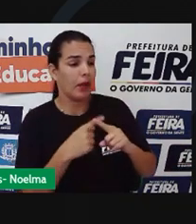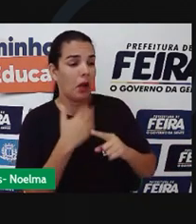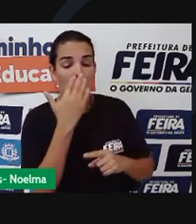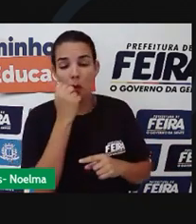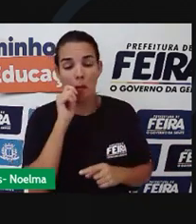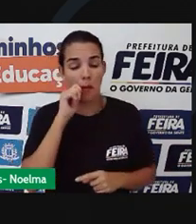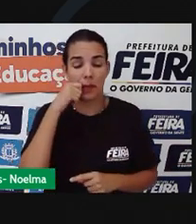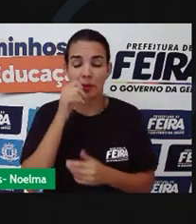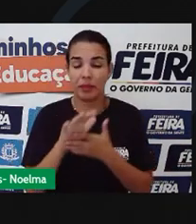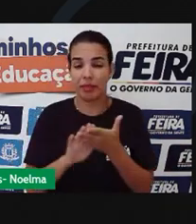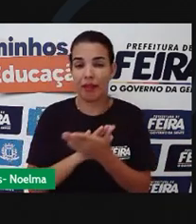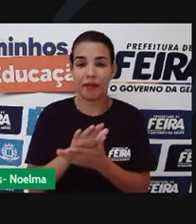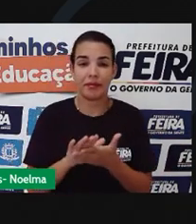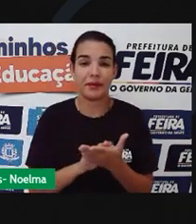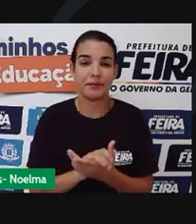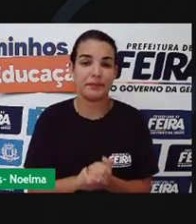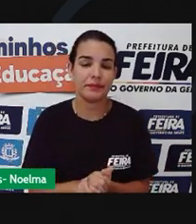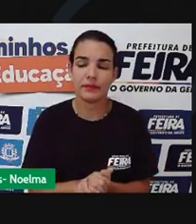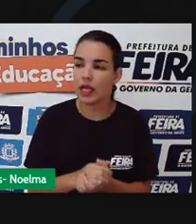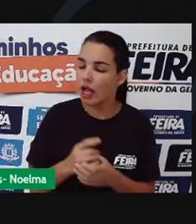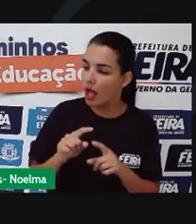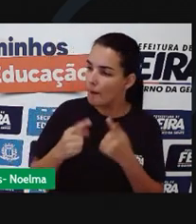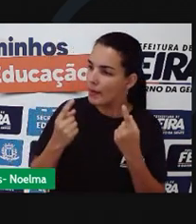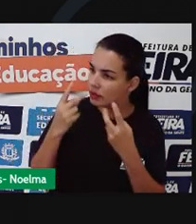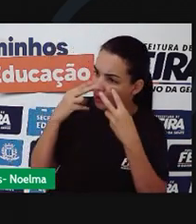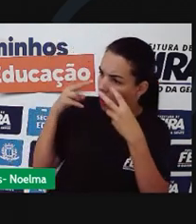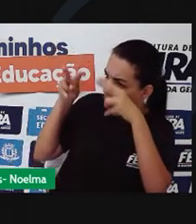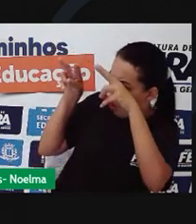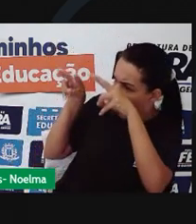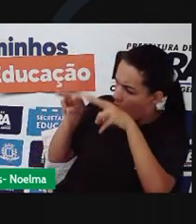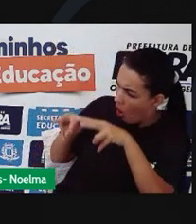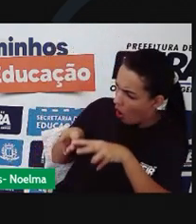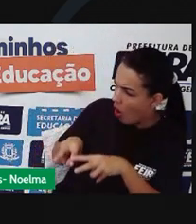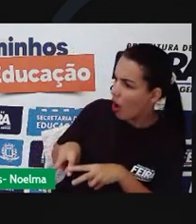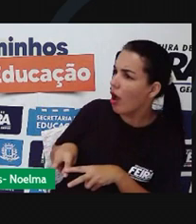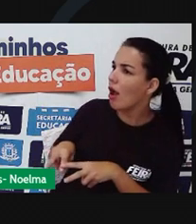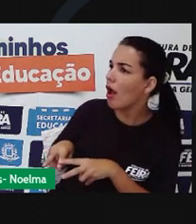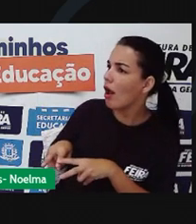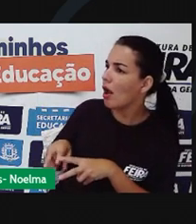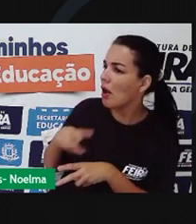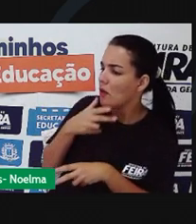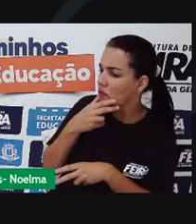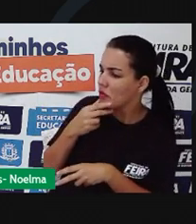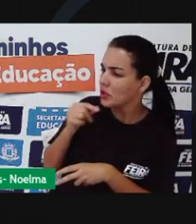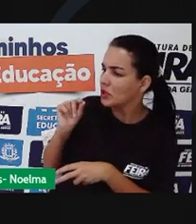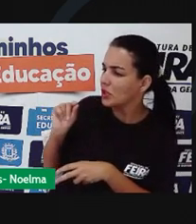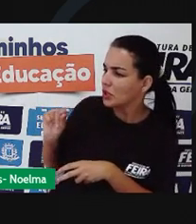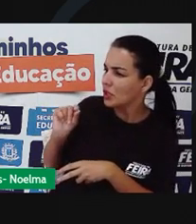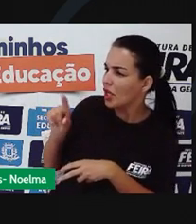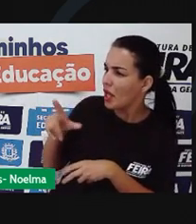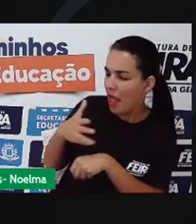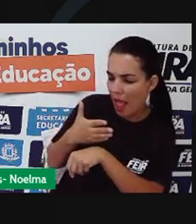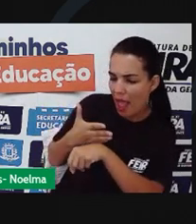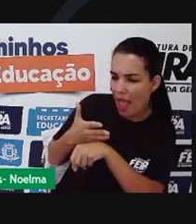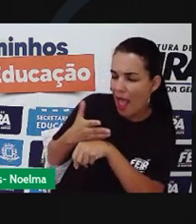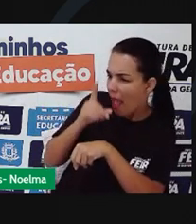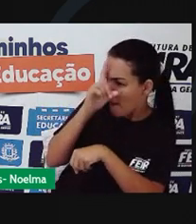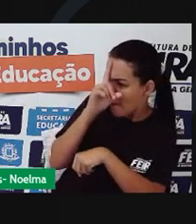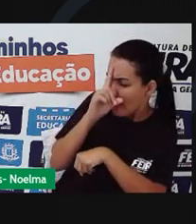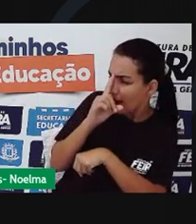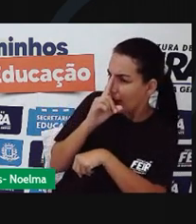pão. Mas olhando pra você, vejo que seus cabelos são amarelinhos, assim como o trigo.